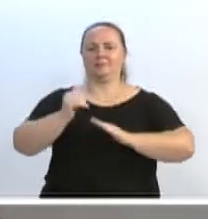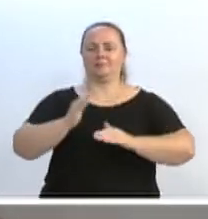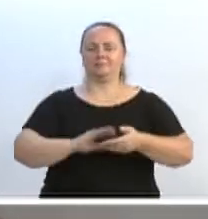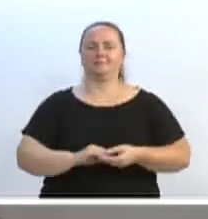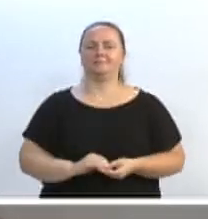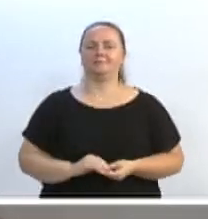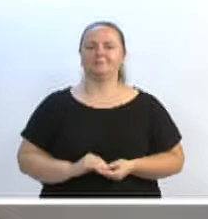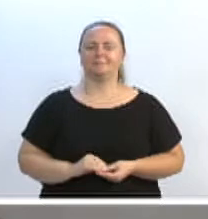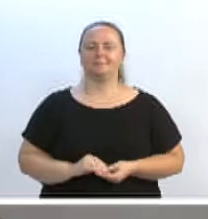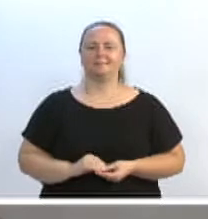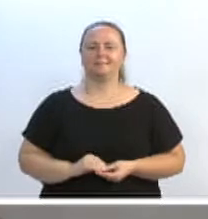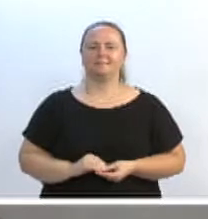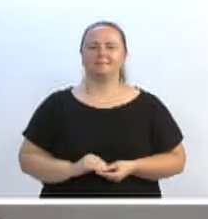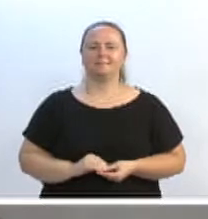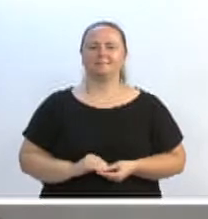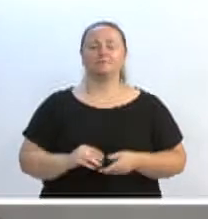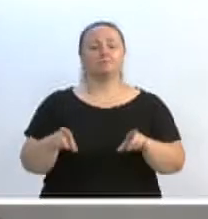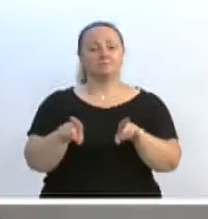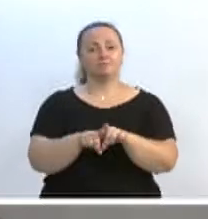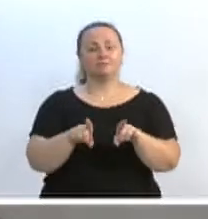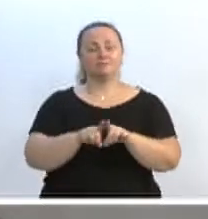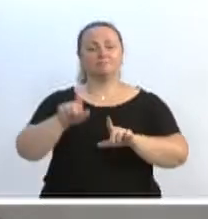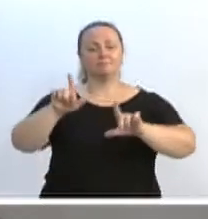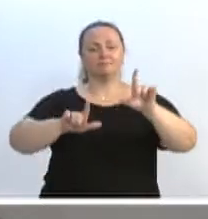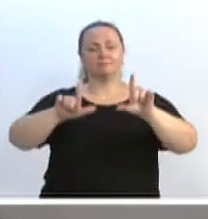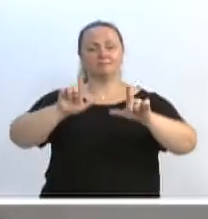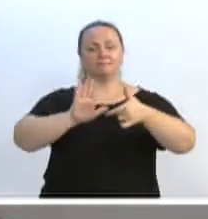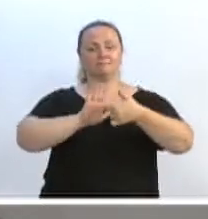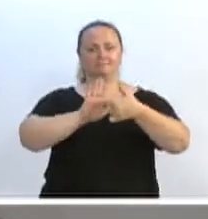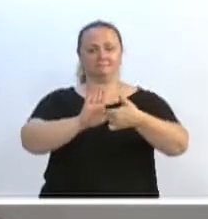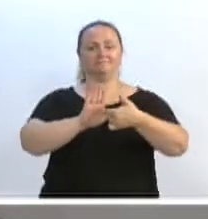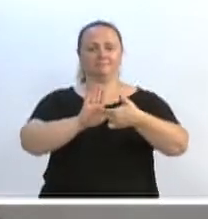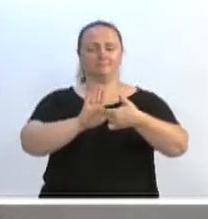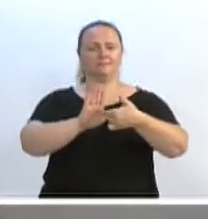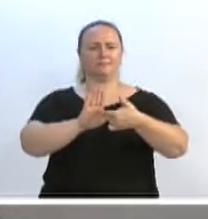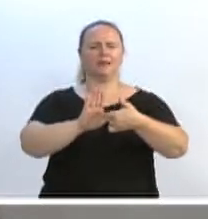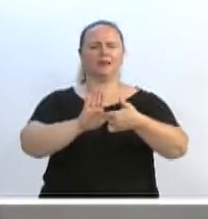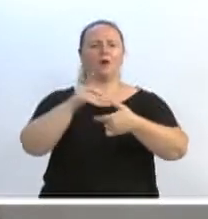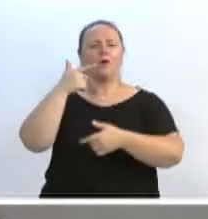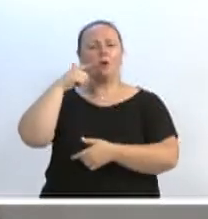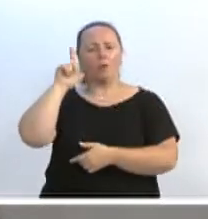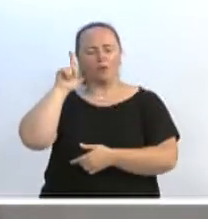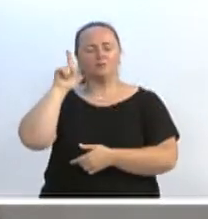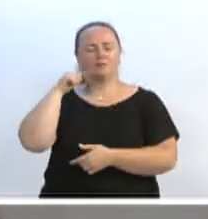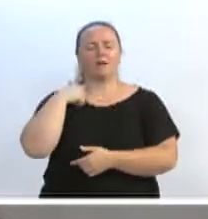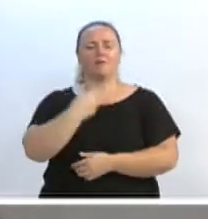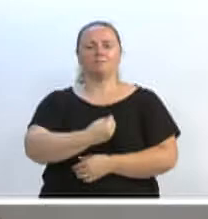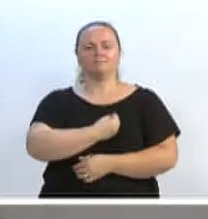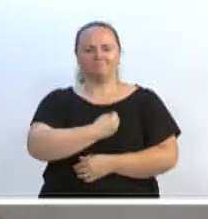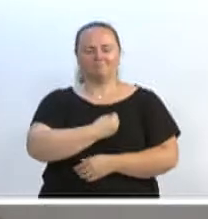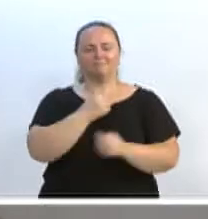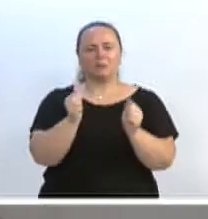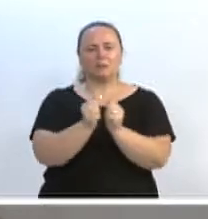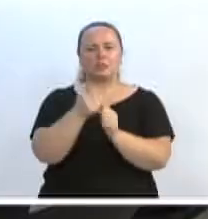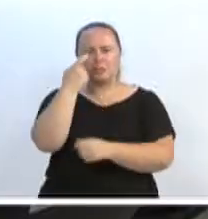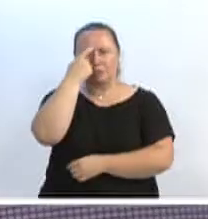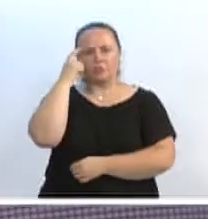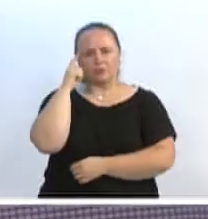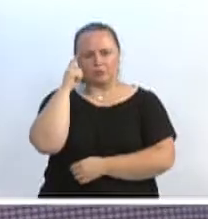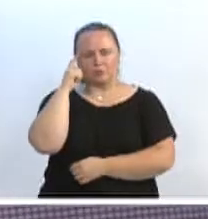da TVL, gostaria aqui também registrar, na tarde de ontem, estive junto com o vereador Ito, na Agência de Desenvolvimento Regional,